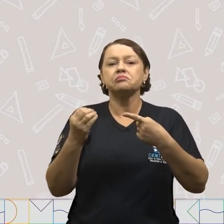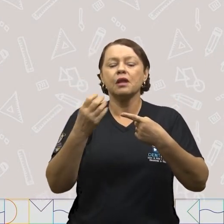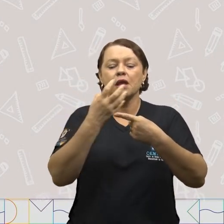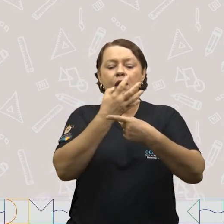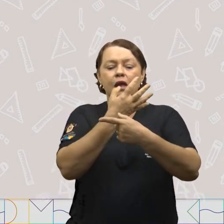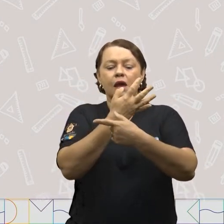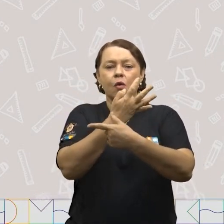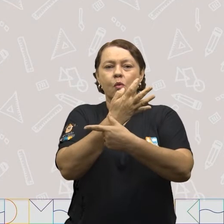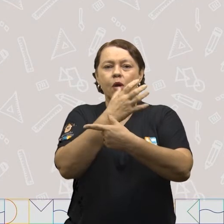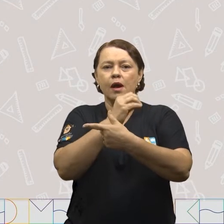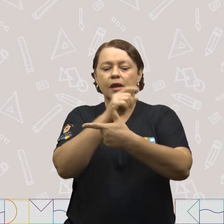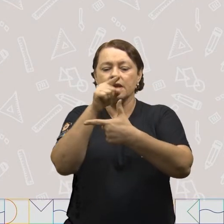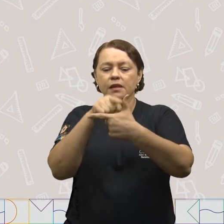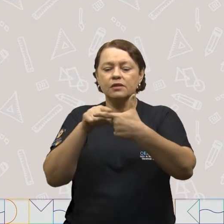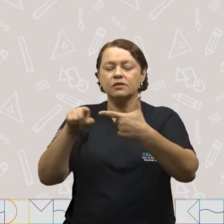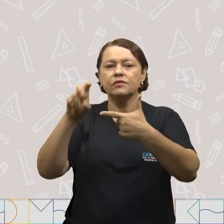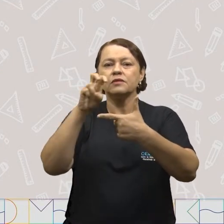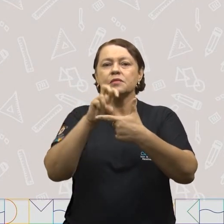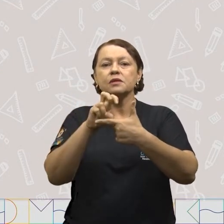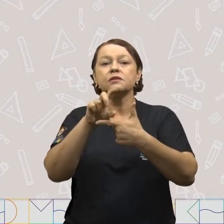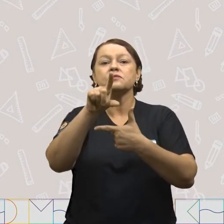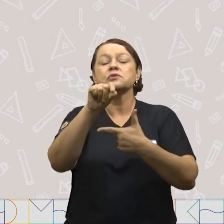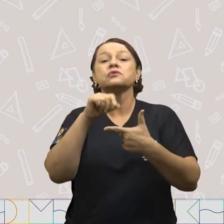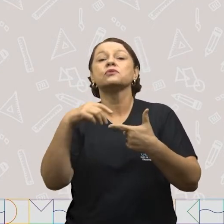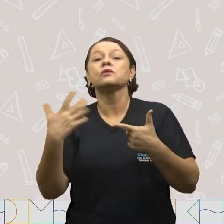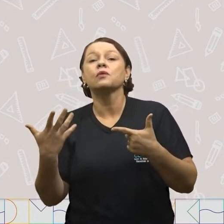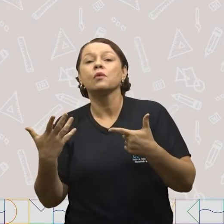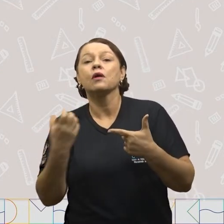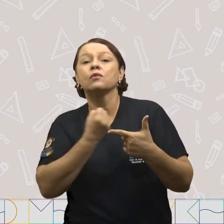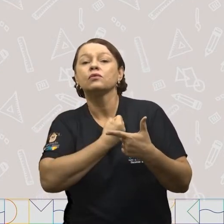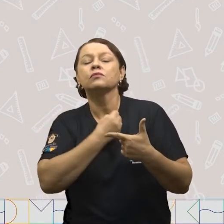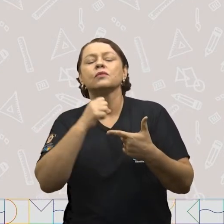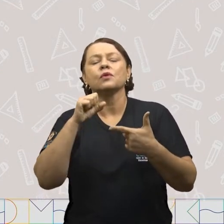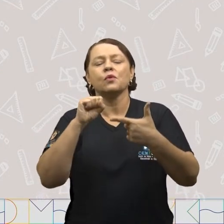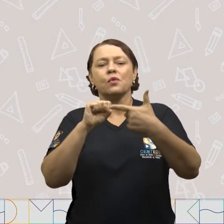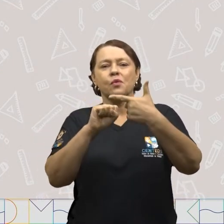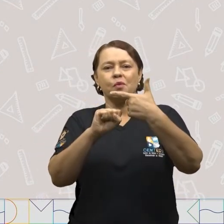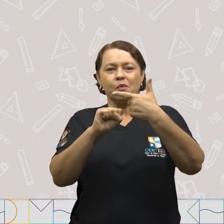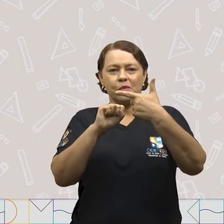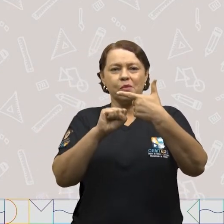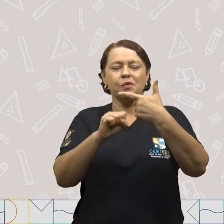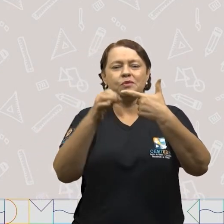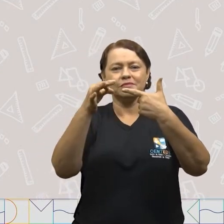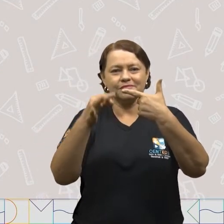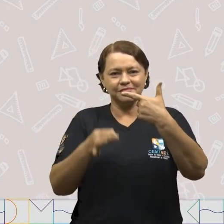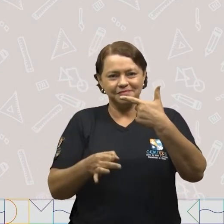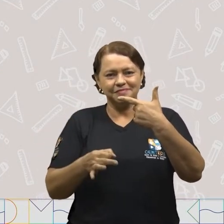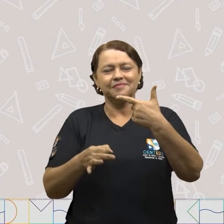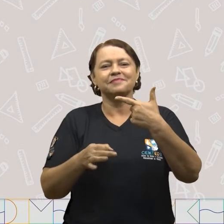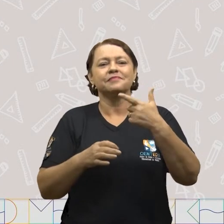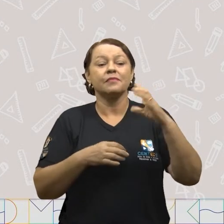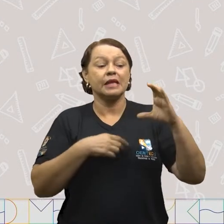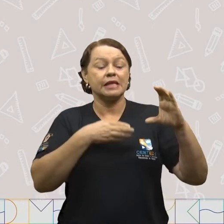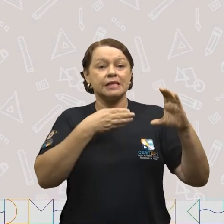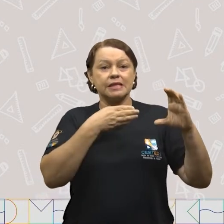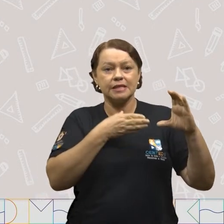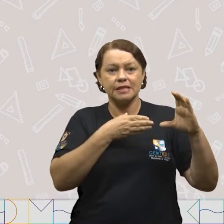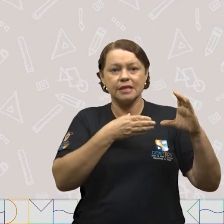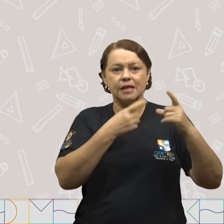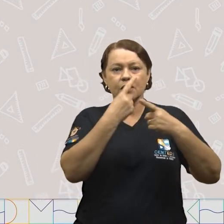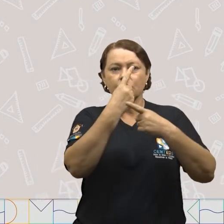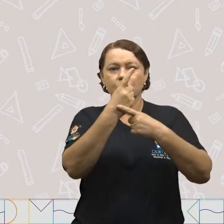dividido para cinco. Você marcou qual dos números? É oito. Isso mesmo. Letra C.